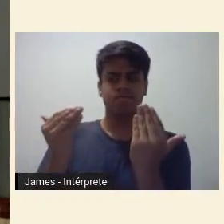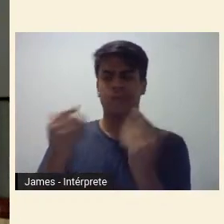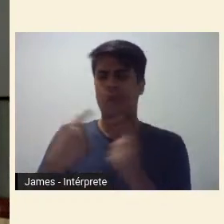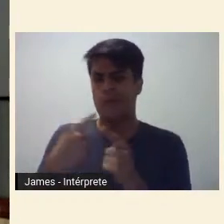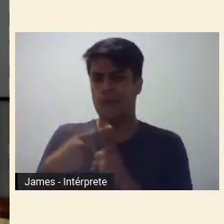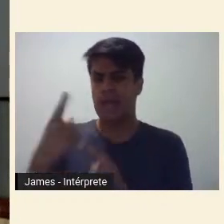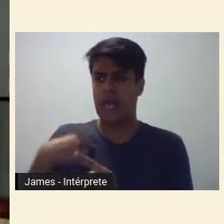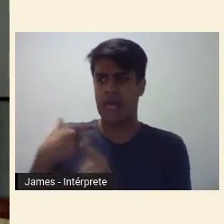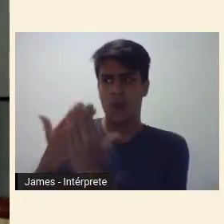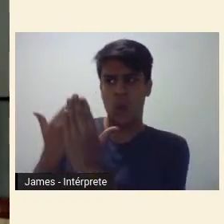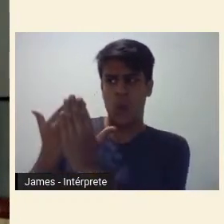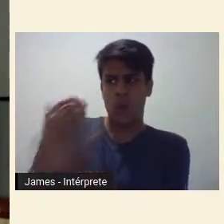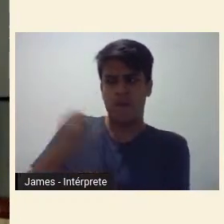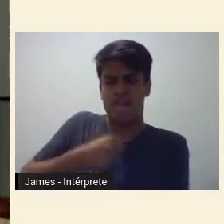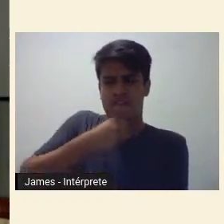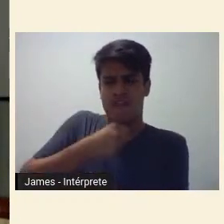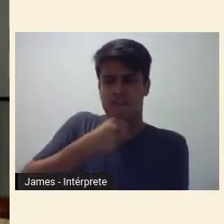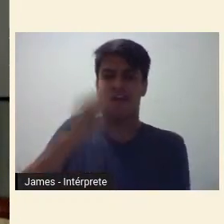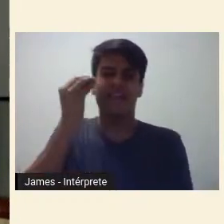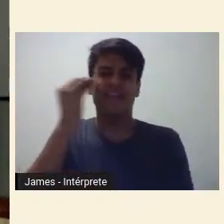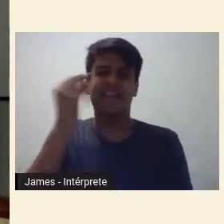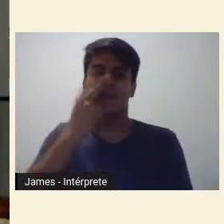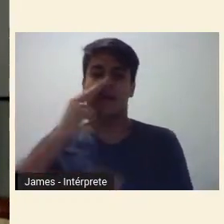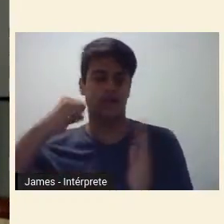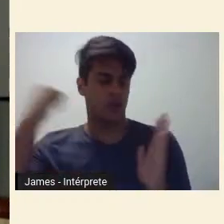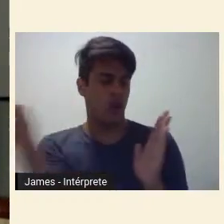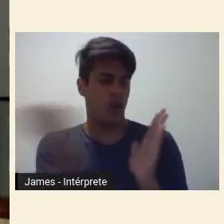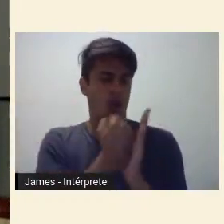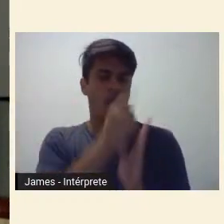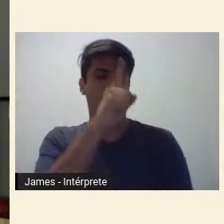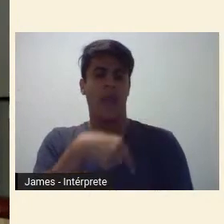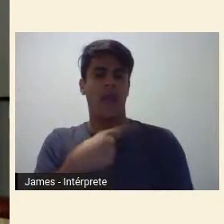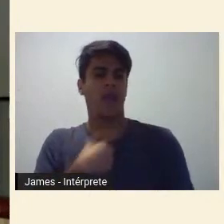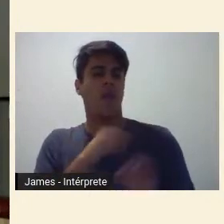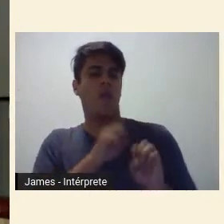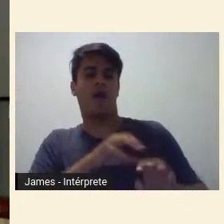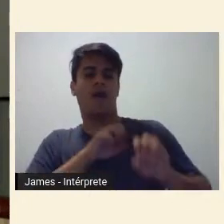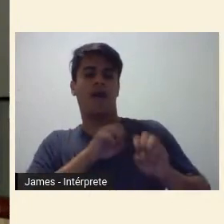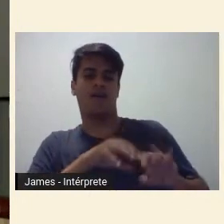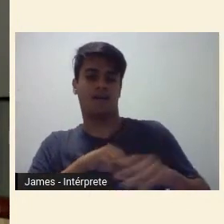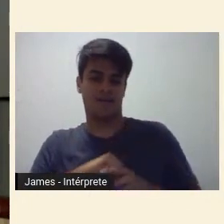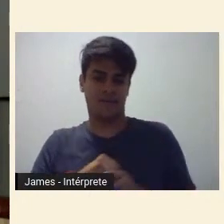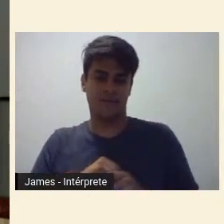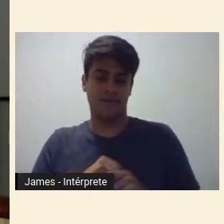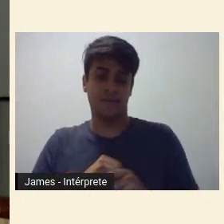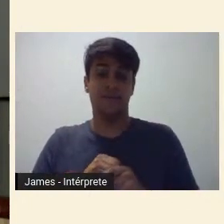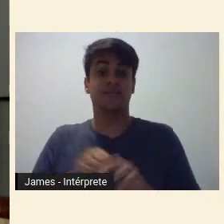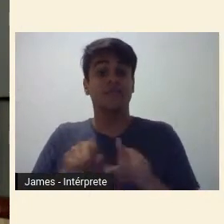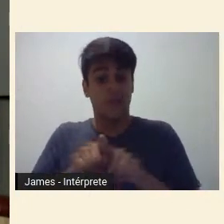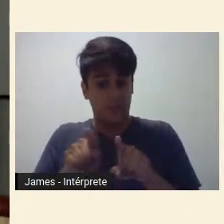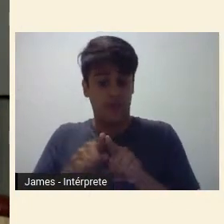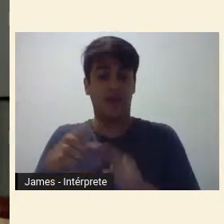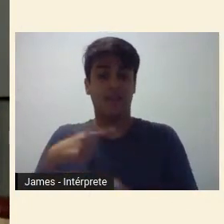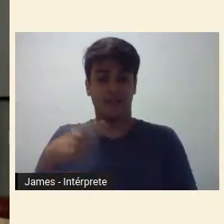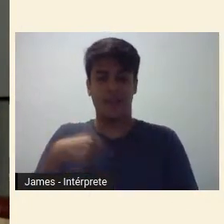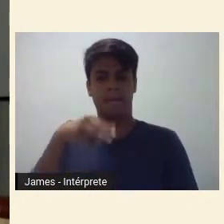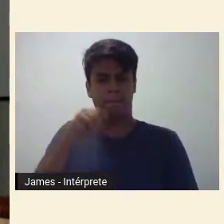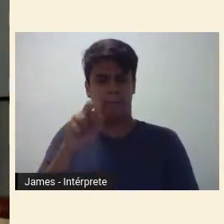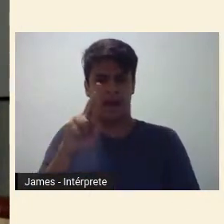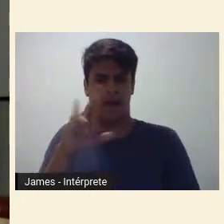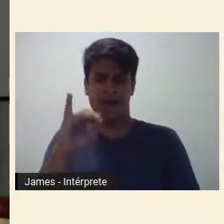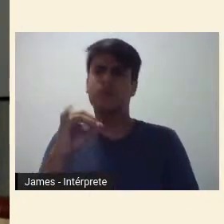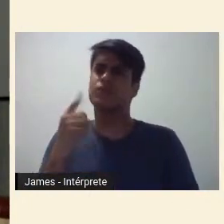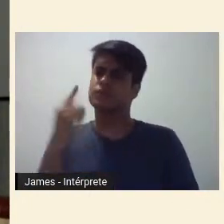tentava marcar os mais novos como seus discípulos. Também não é à toa nesse momento a insistência de Mario para assumirem